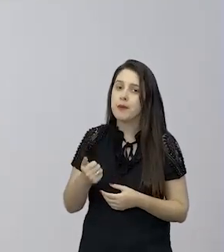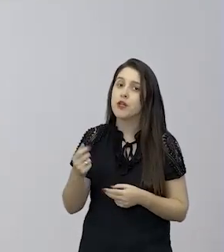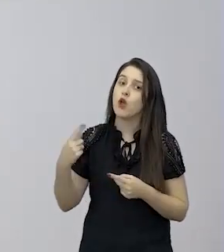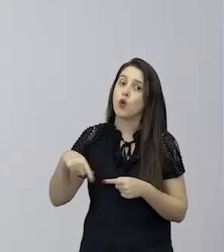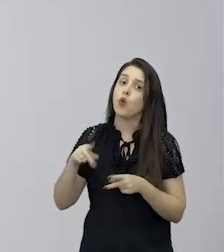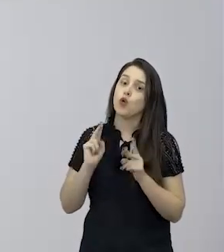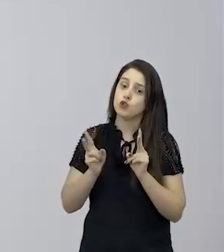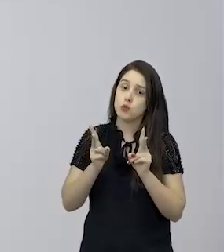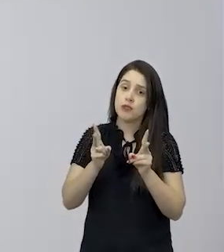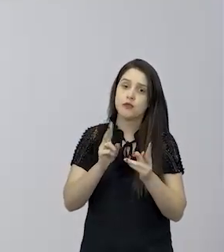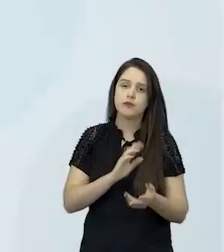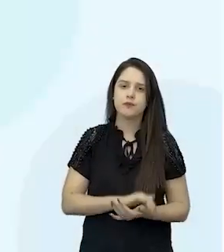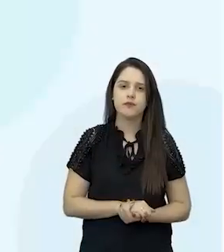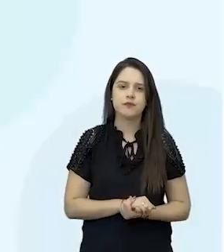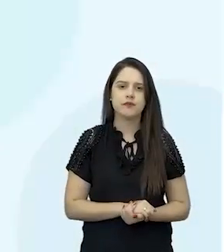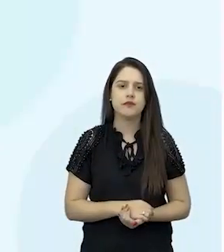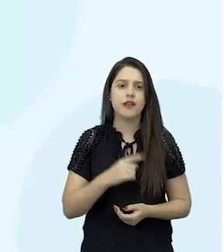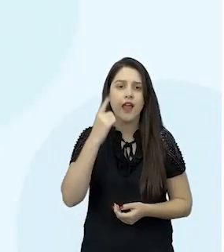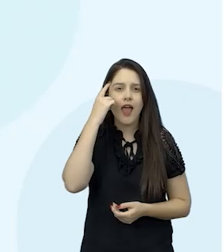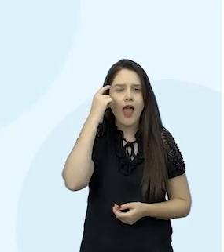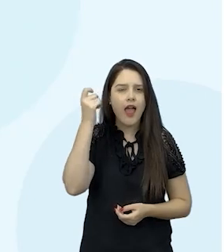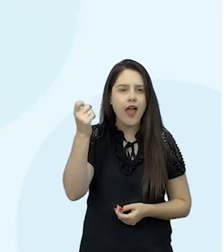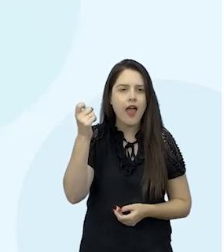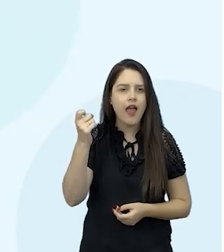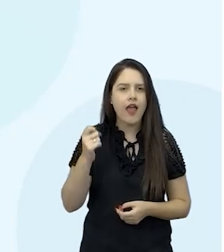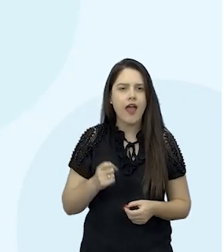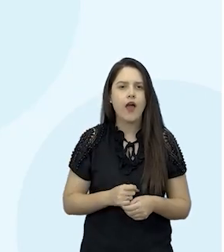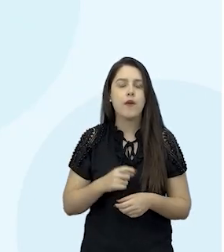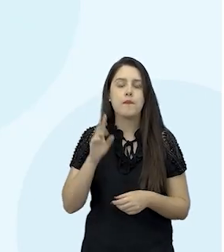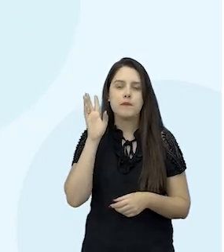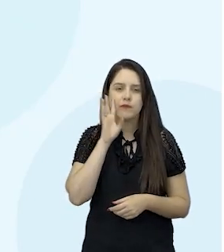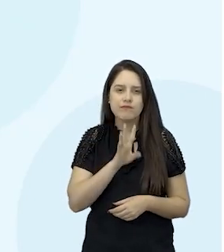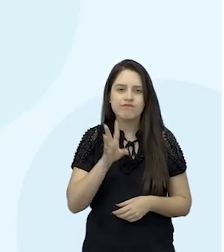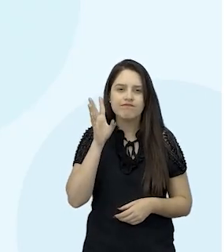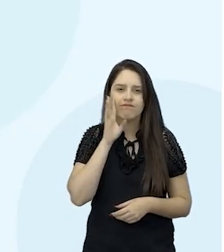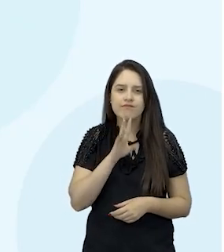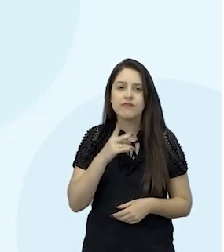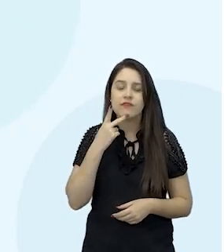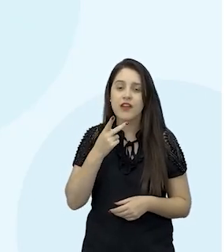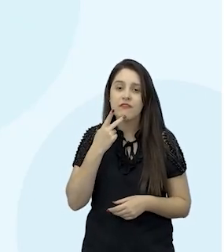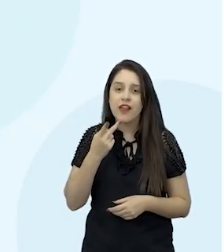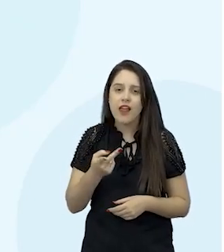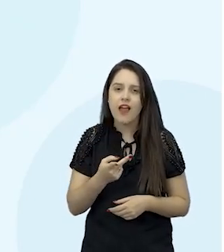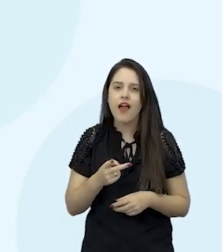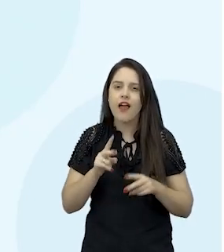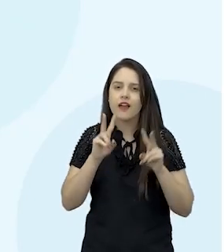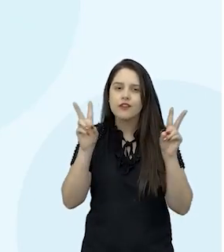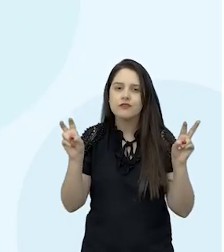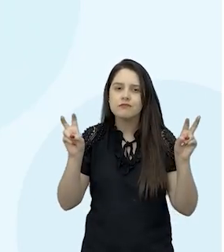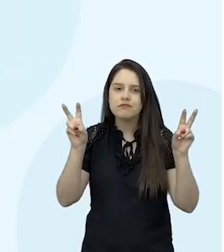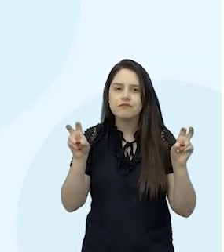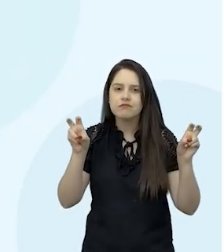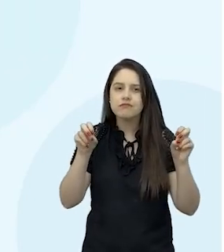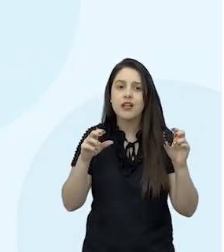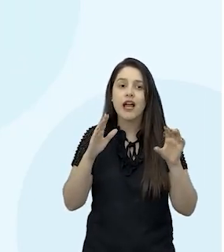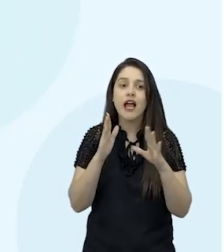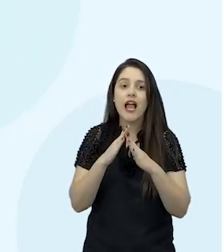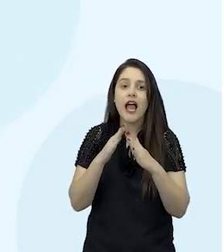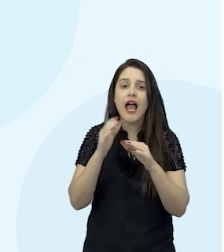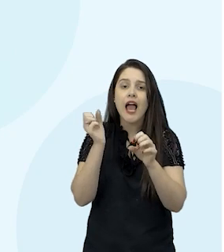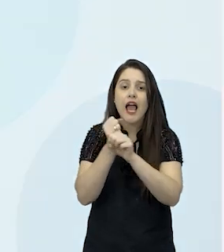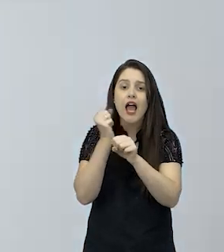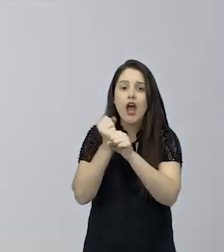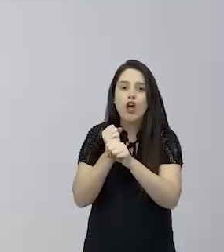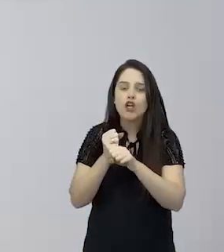Continuando aí, ó. A gente vai ver um vídeo muito legal que vai falar, né? Sobre uma casa construída com